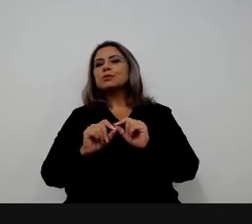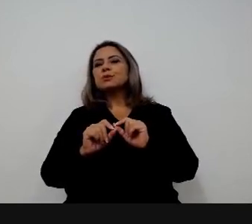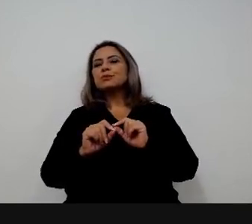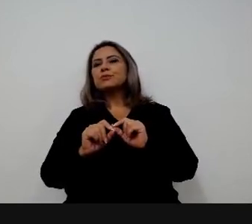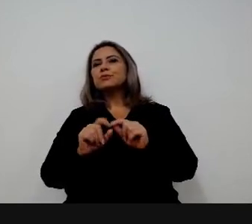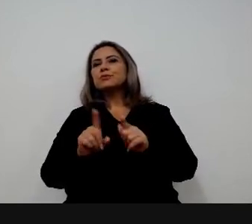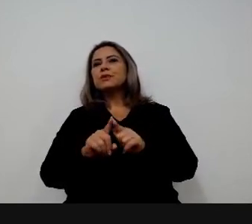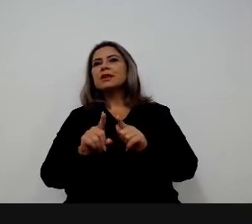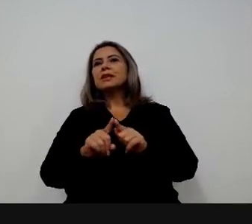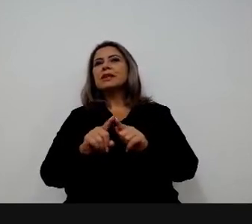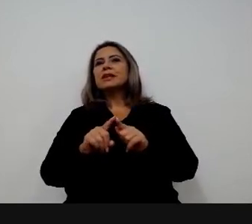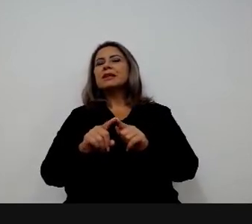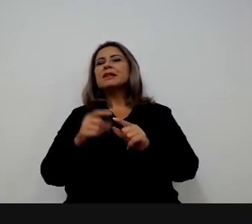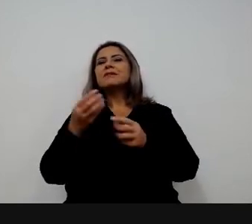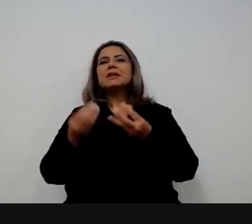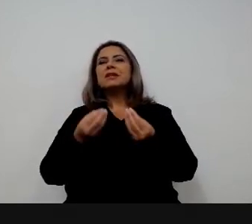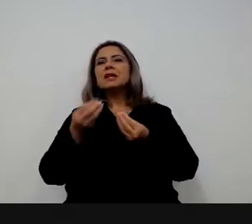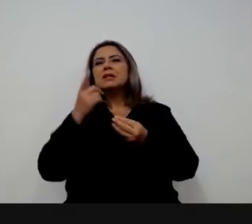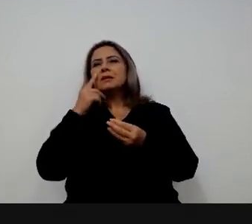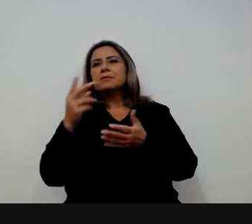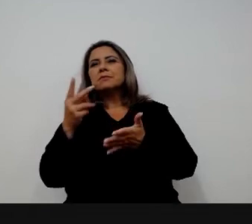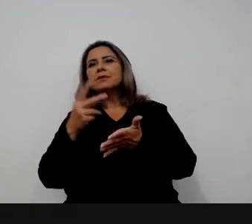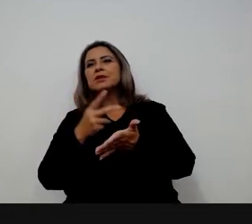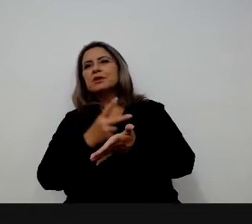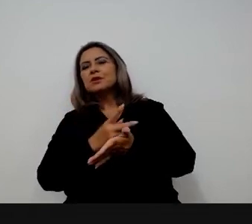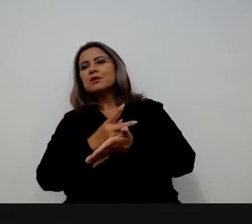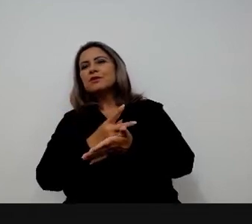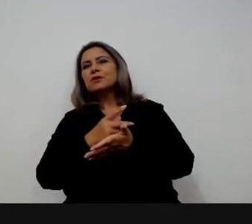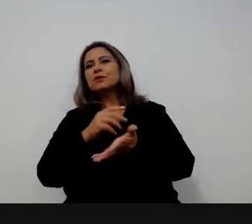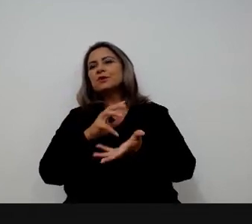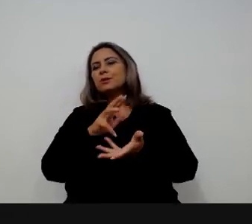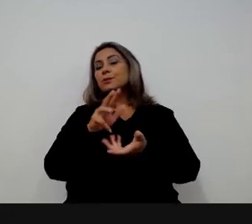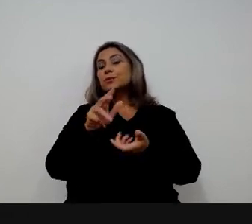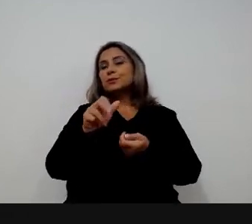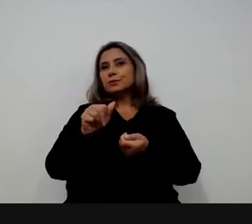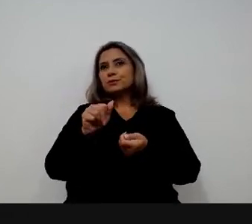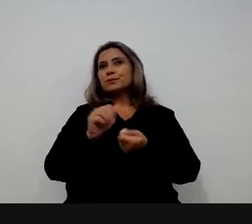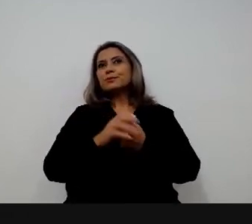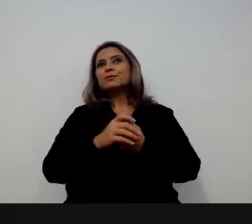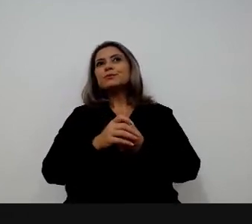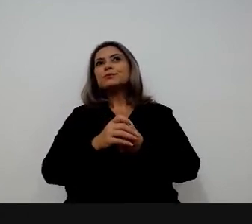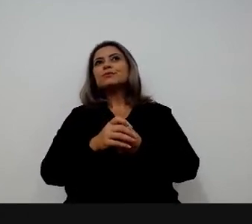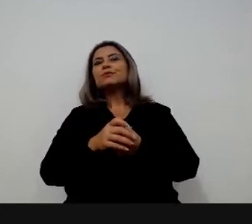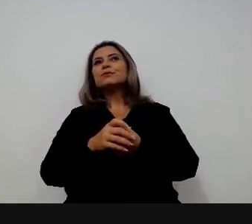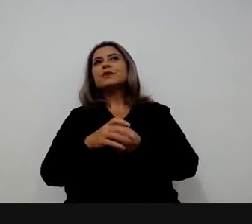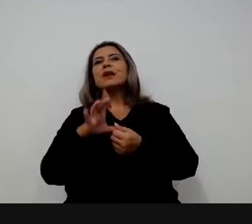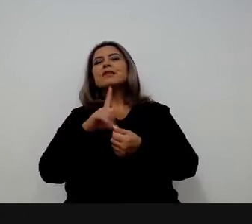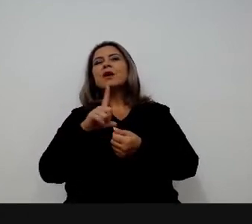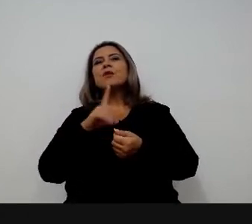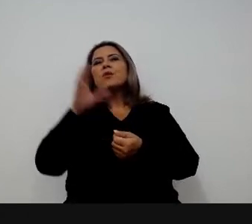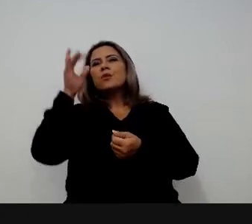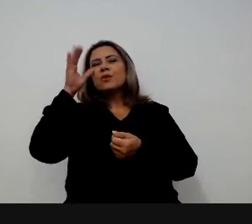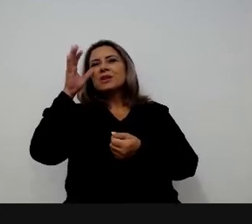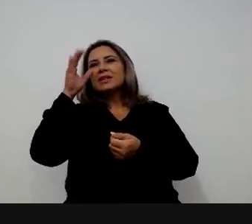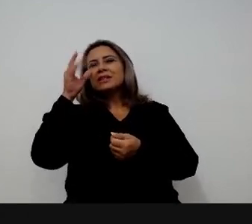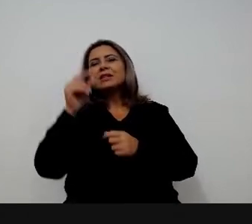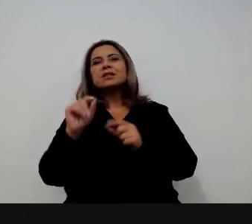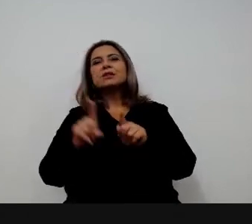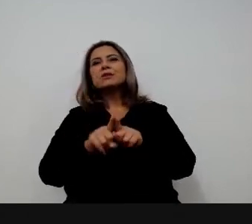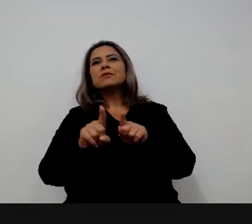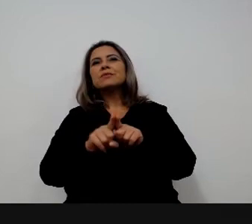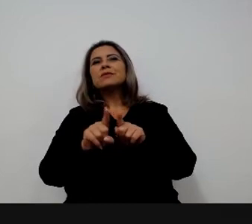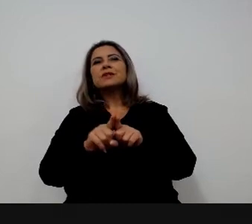essa recaída democrática que vem em vários lugares do mundo e o que eu acho curioso é porque as